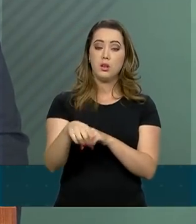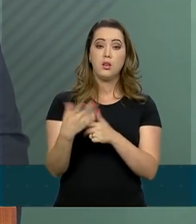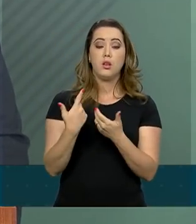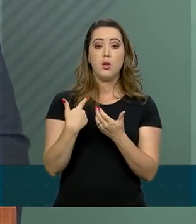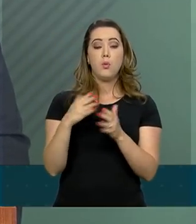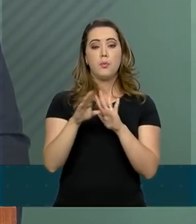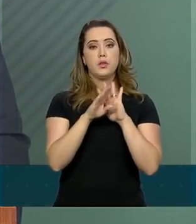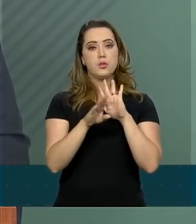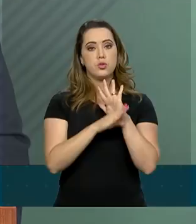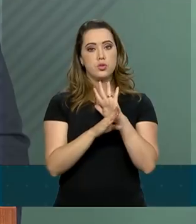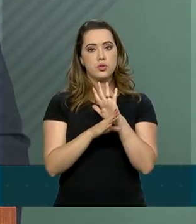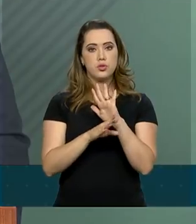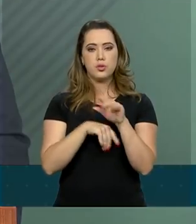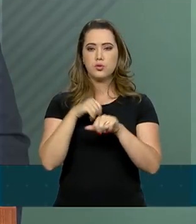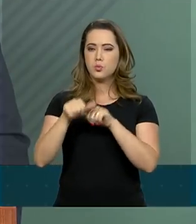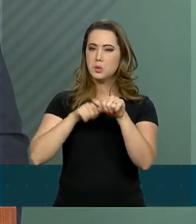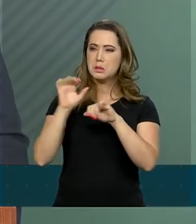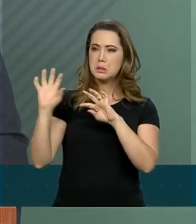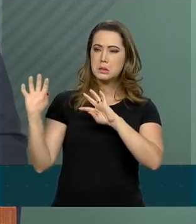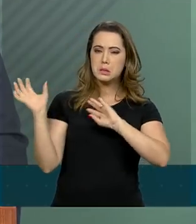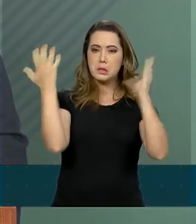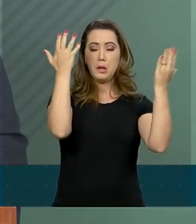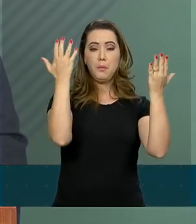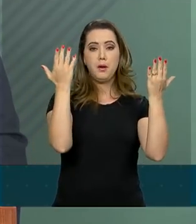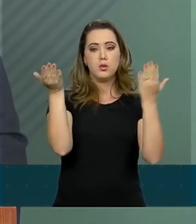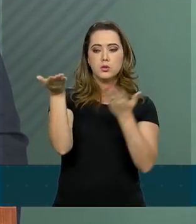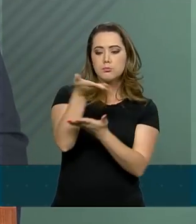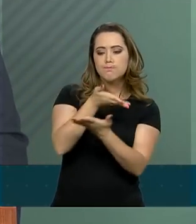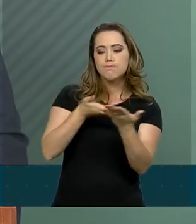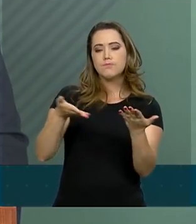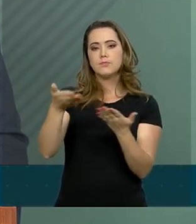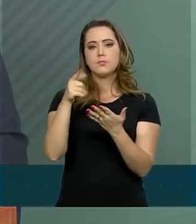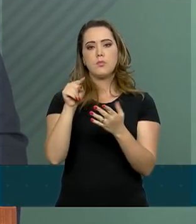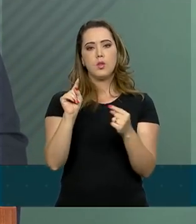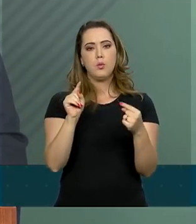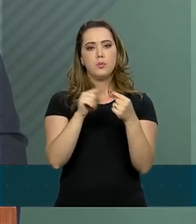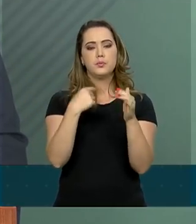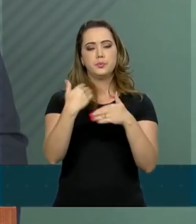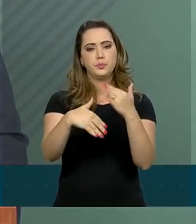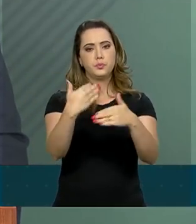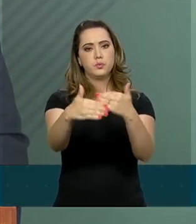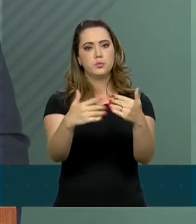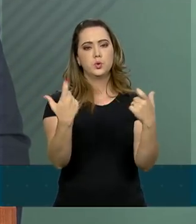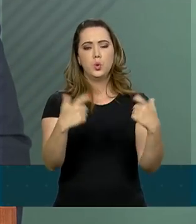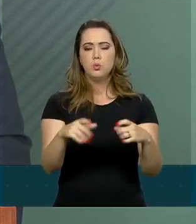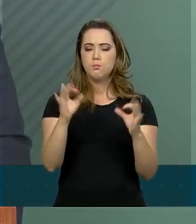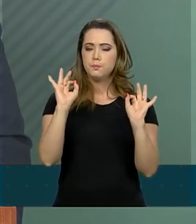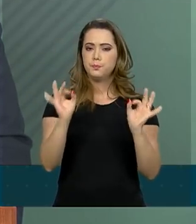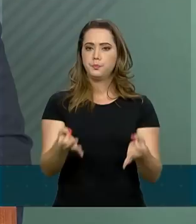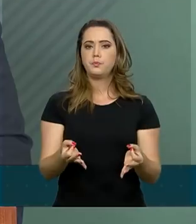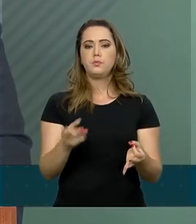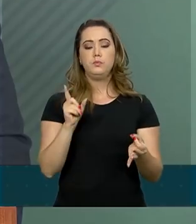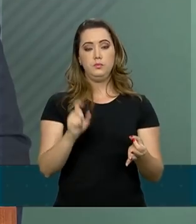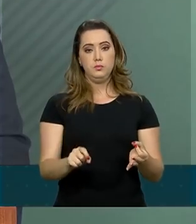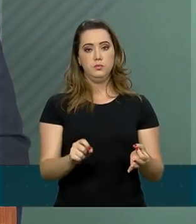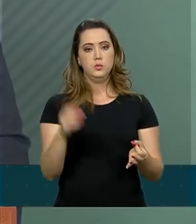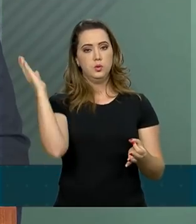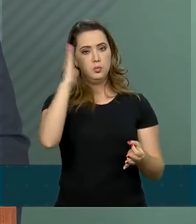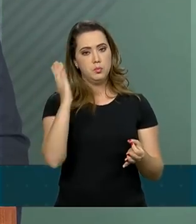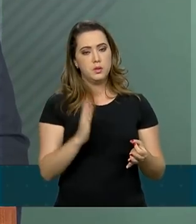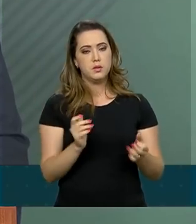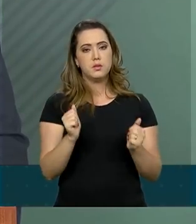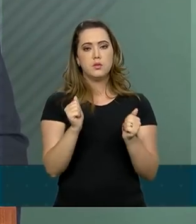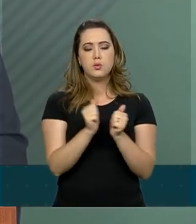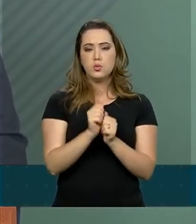Atlântica no contexto da Cooperação para o Desenvolvimento Sustentável Brasil